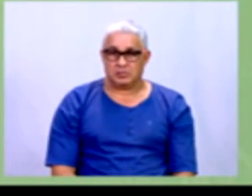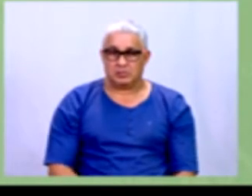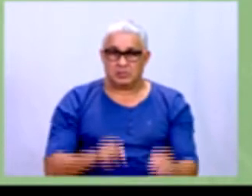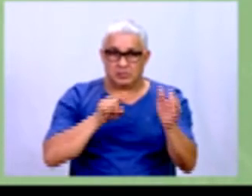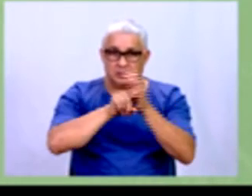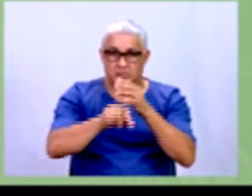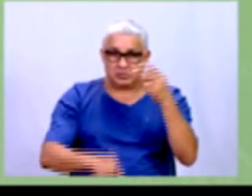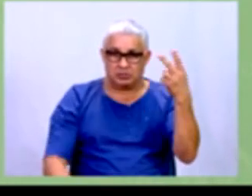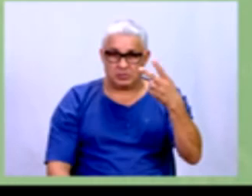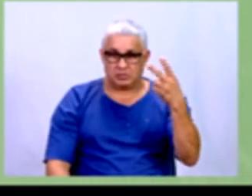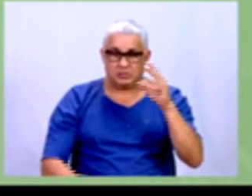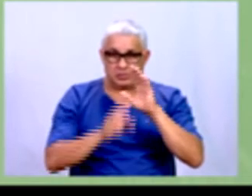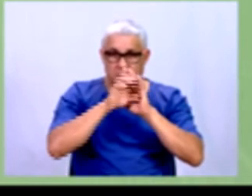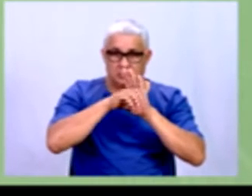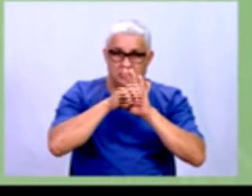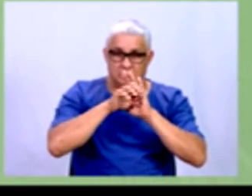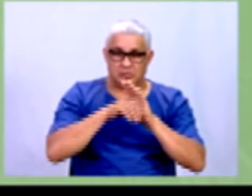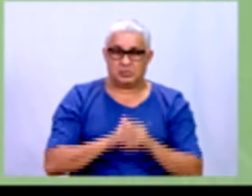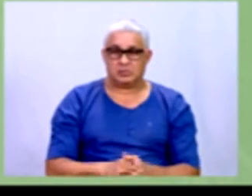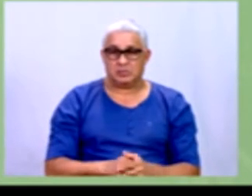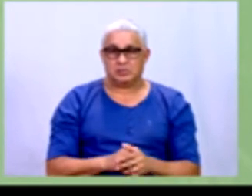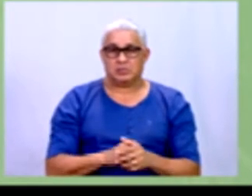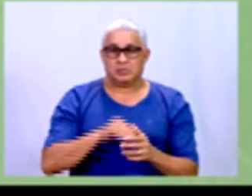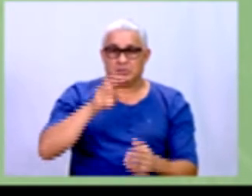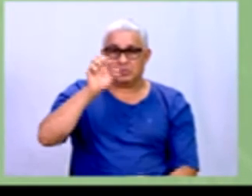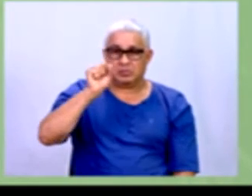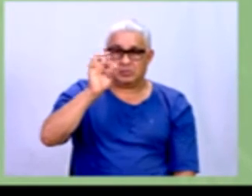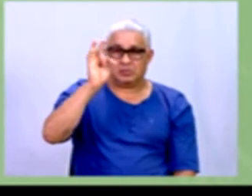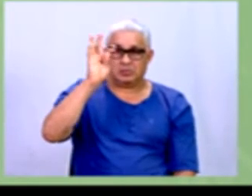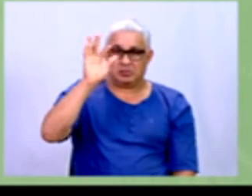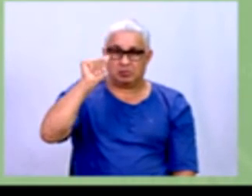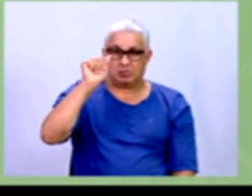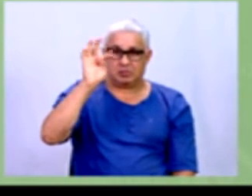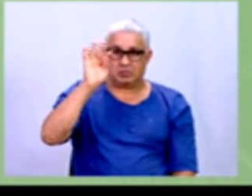Conceitue estatística, população e amostra.